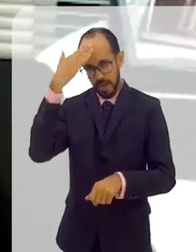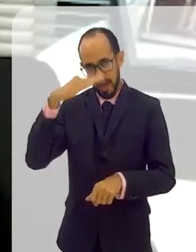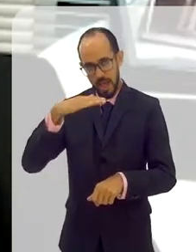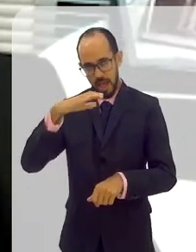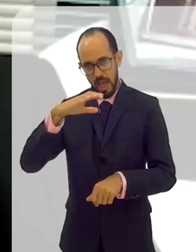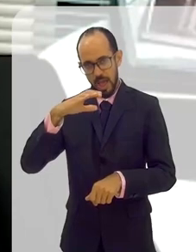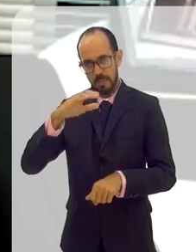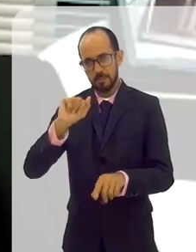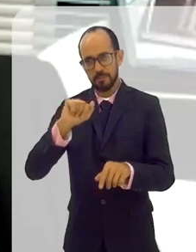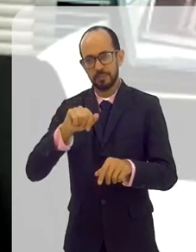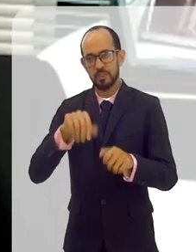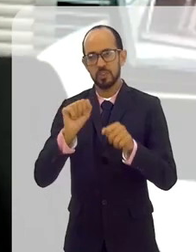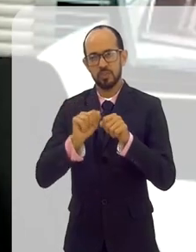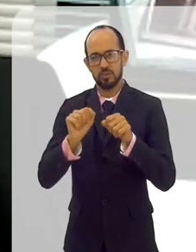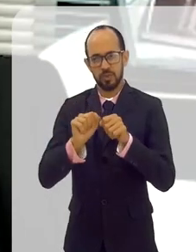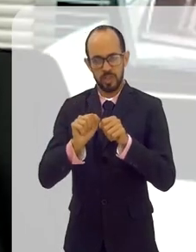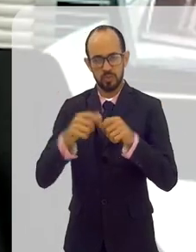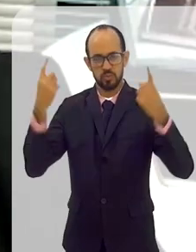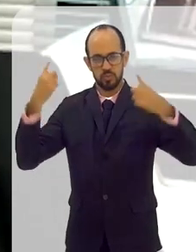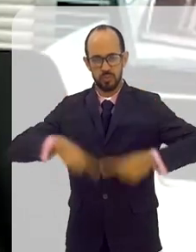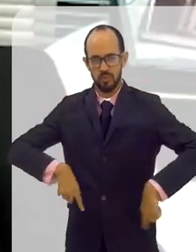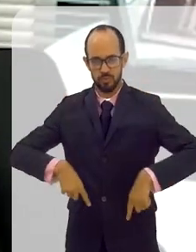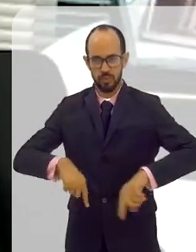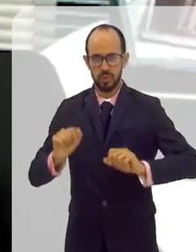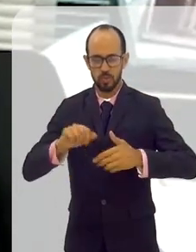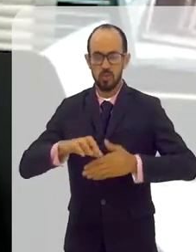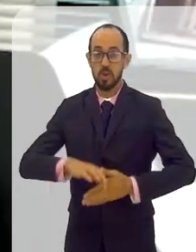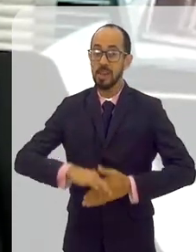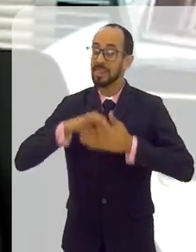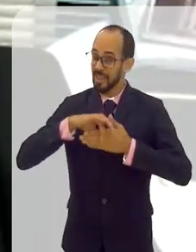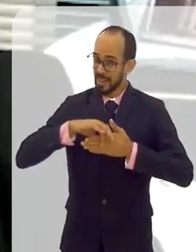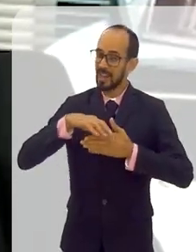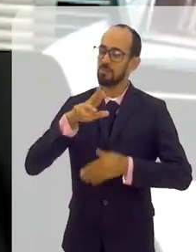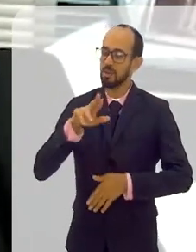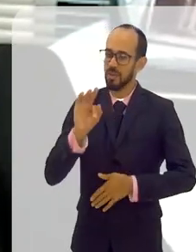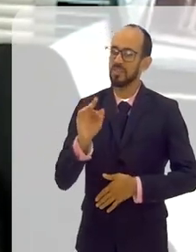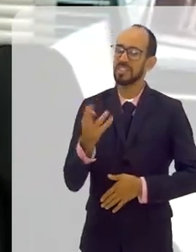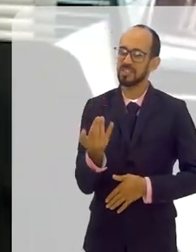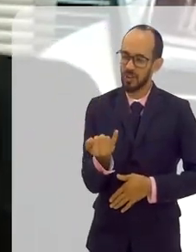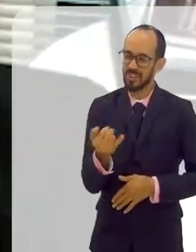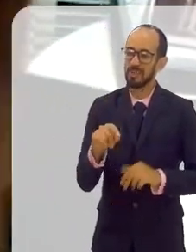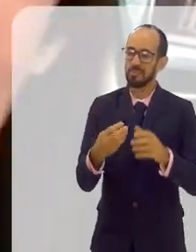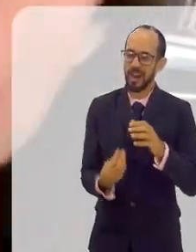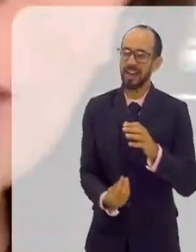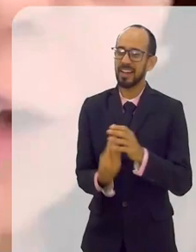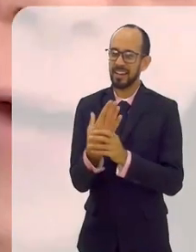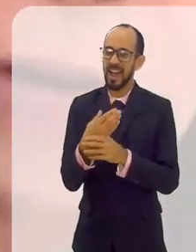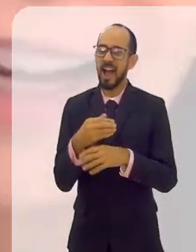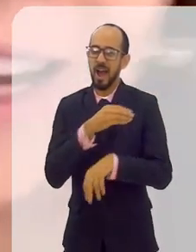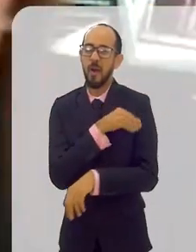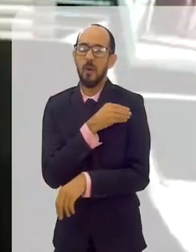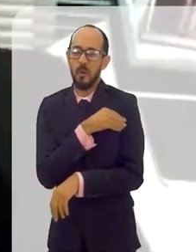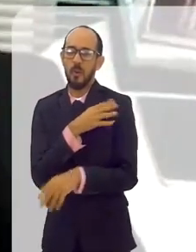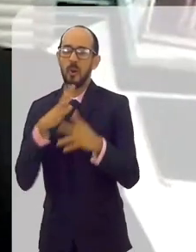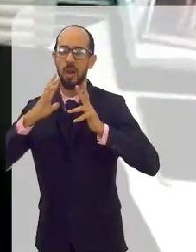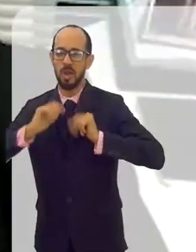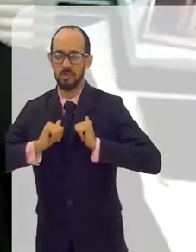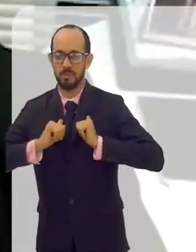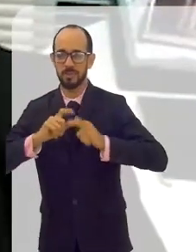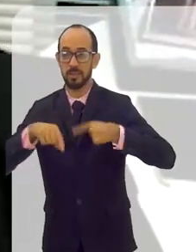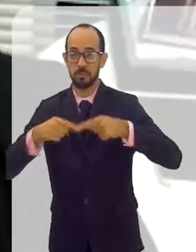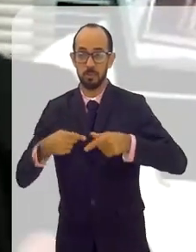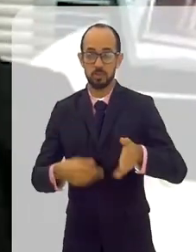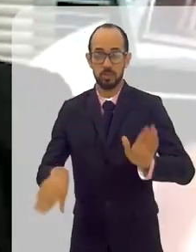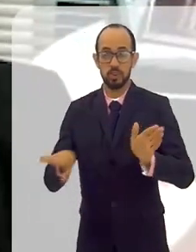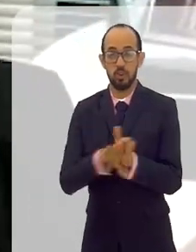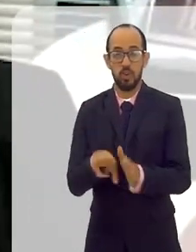Foi um desafio vale que nós ganhamos, coordenado pela UFRJ, para purificar o álcool naquele momento que não havia álcool. E quando chegou